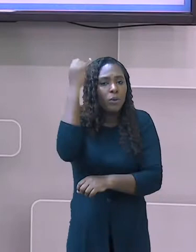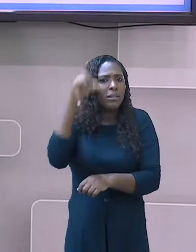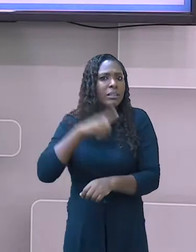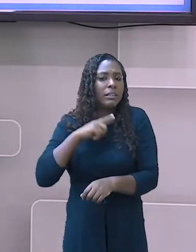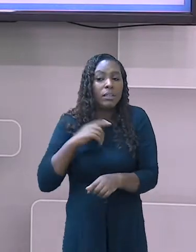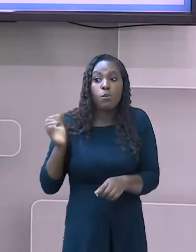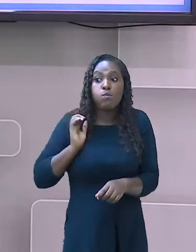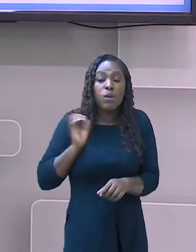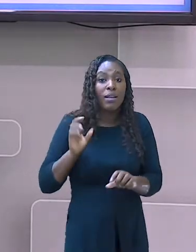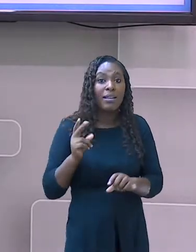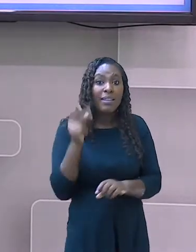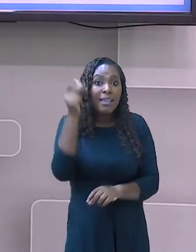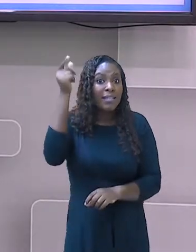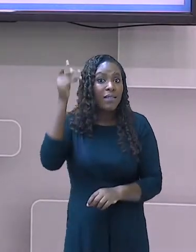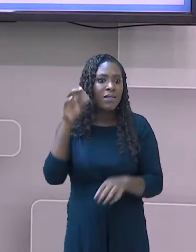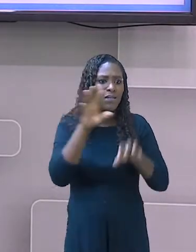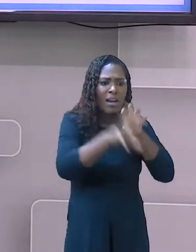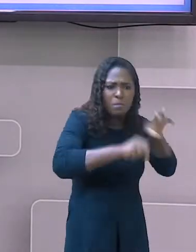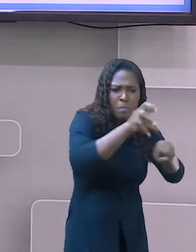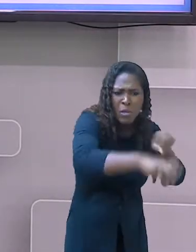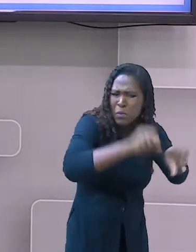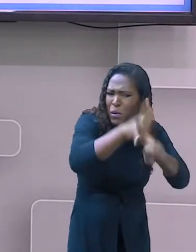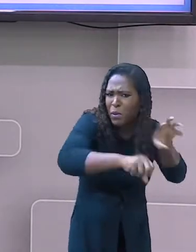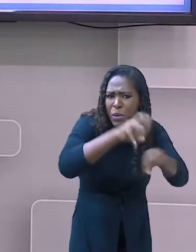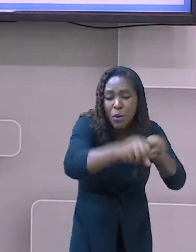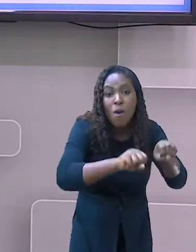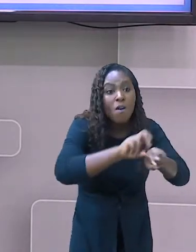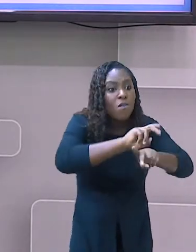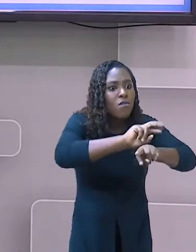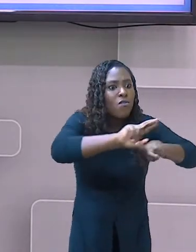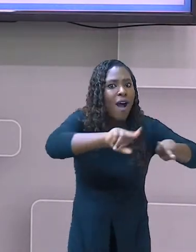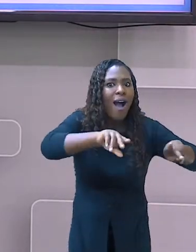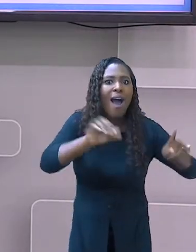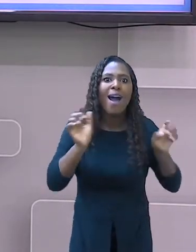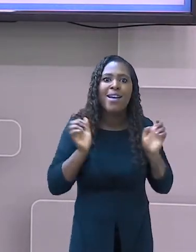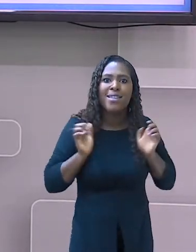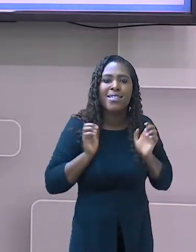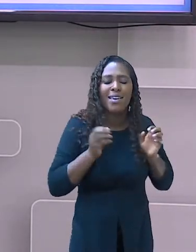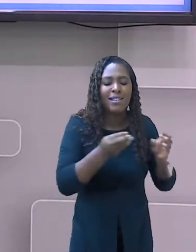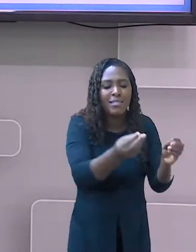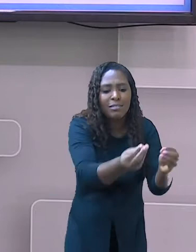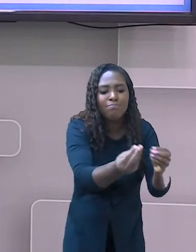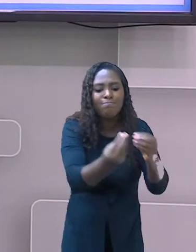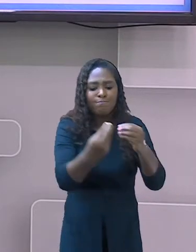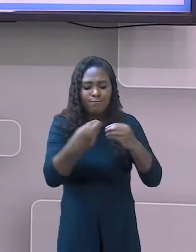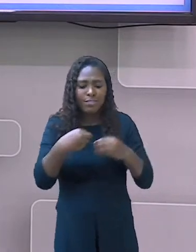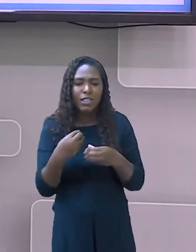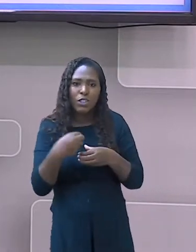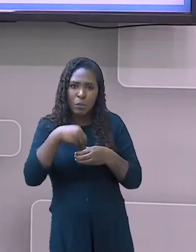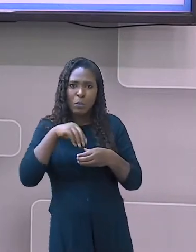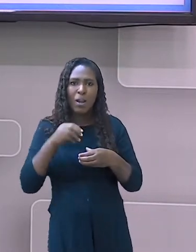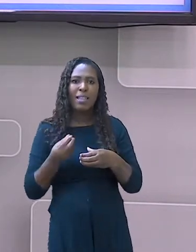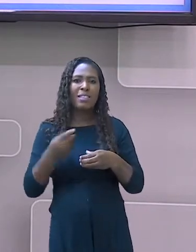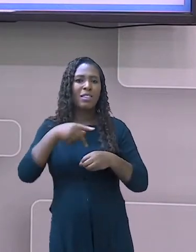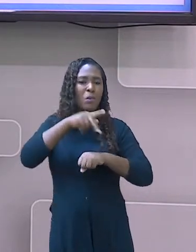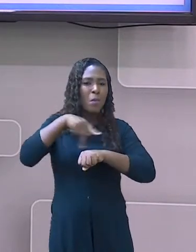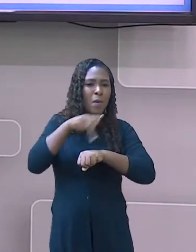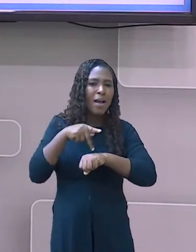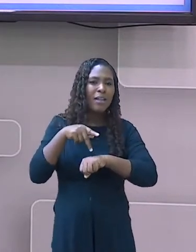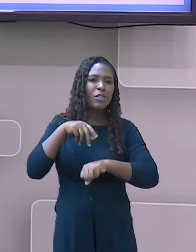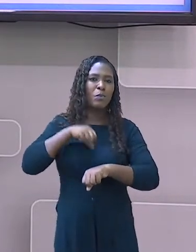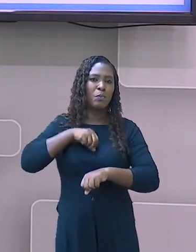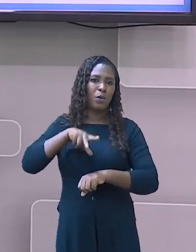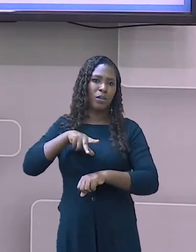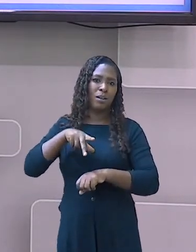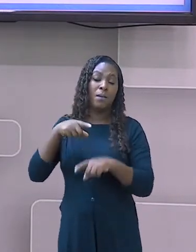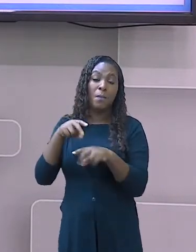viagem foram reinvestidos em outras expedições, que tornaram Portugal o maior centro do